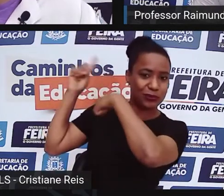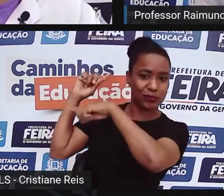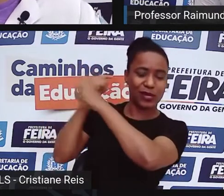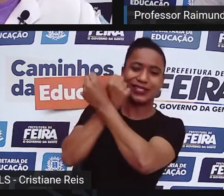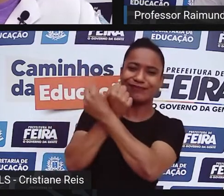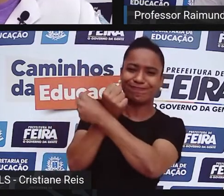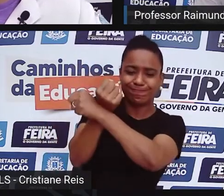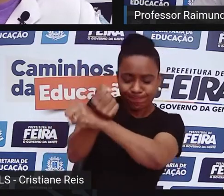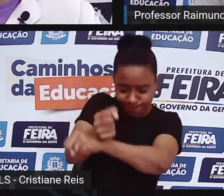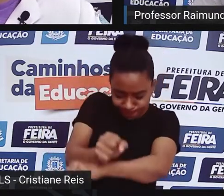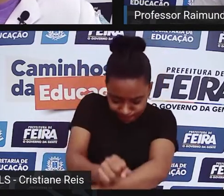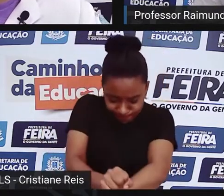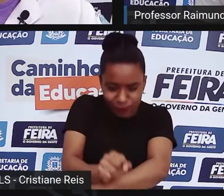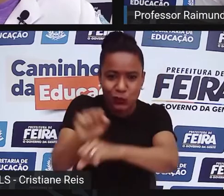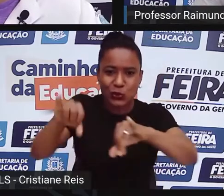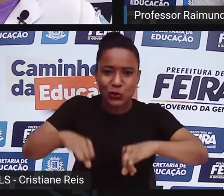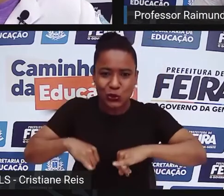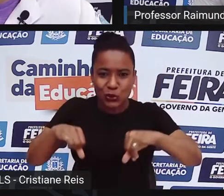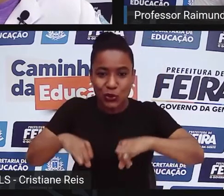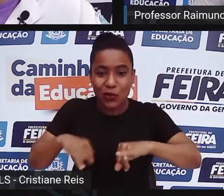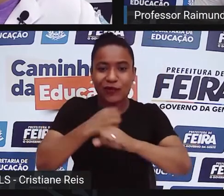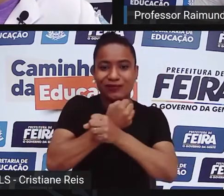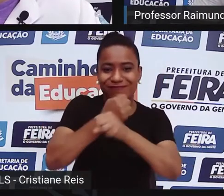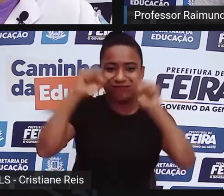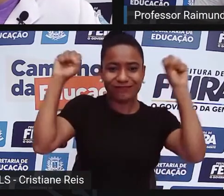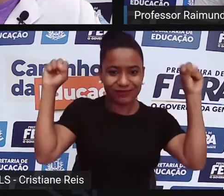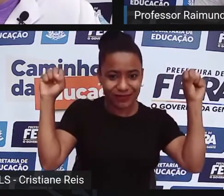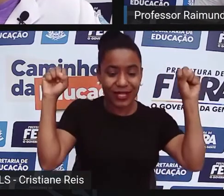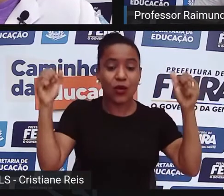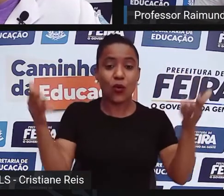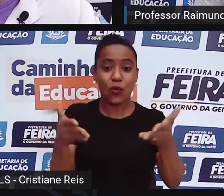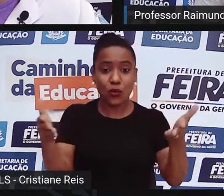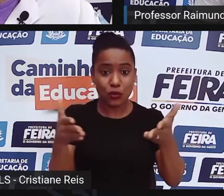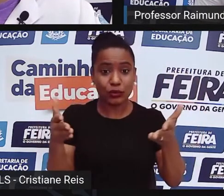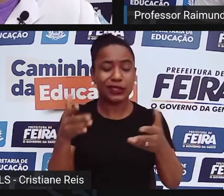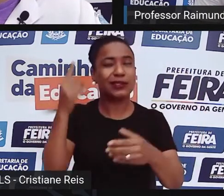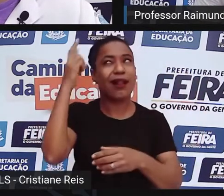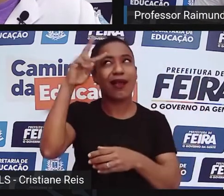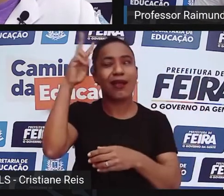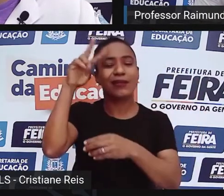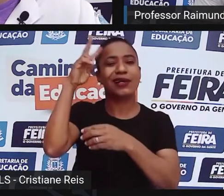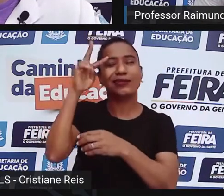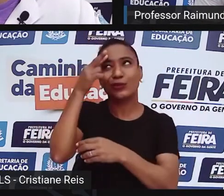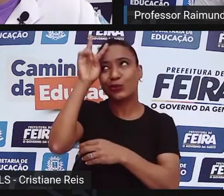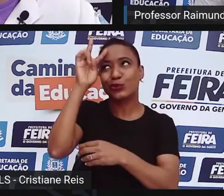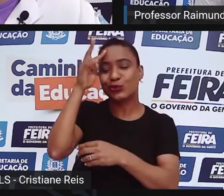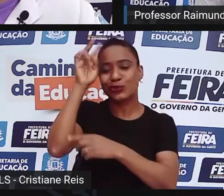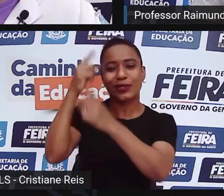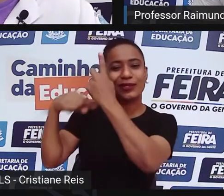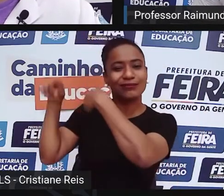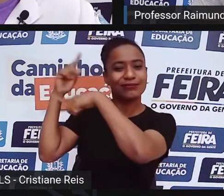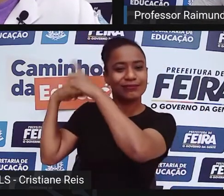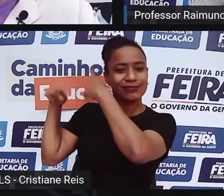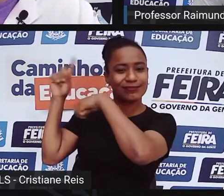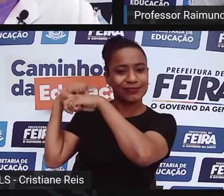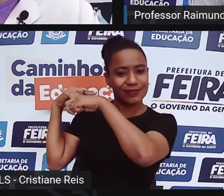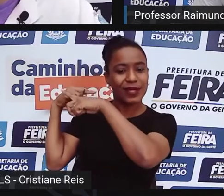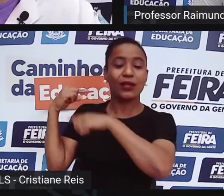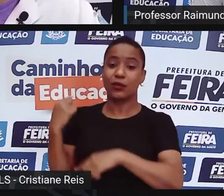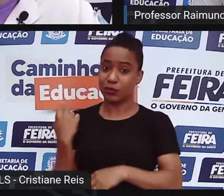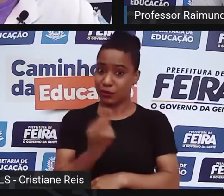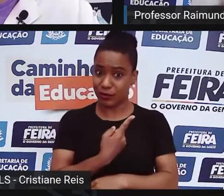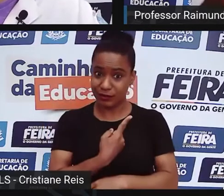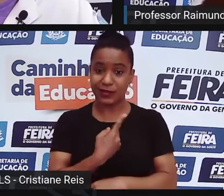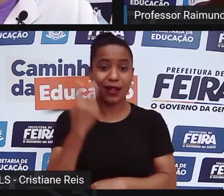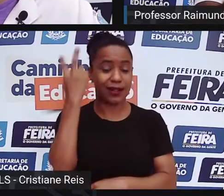por aquela situação, e nós hoje estamos aqui, não podemos esquecer, né? Tem que ser lembrado, tem que ser valorizado,